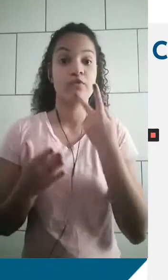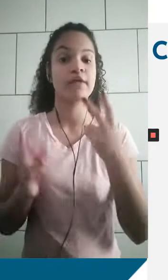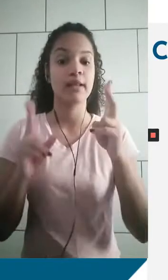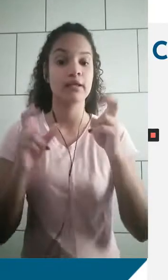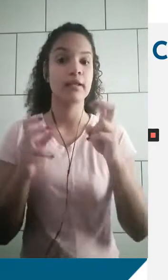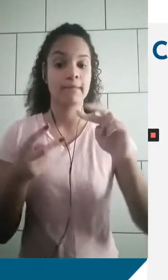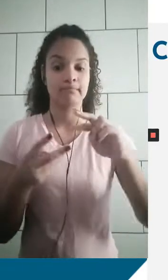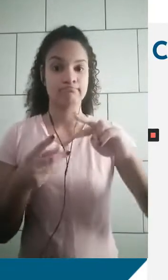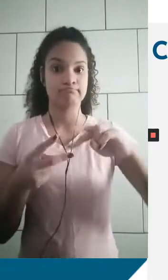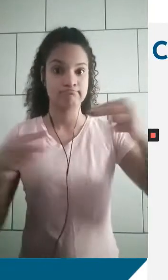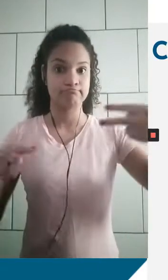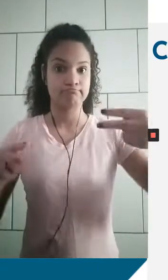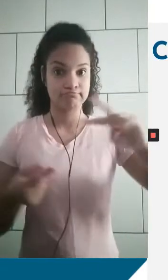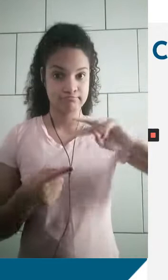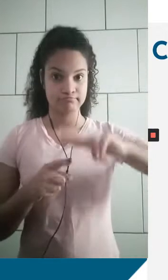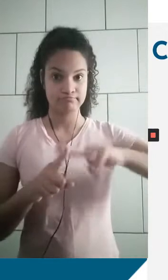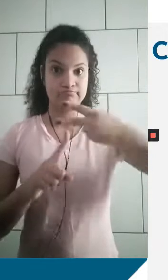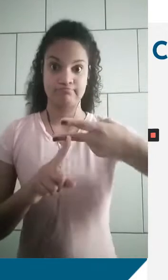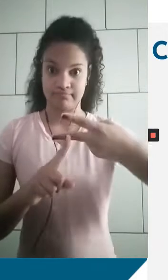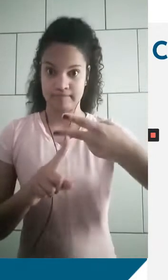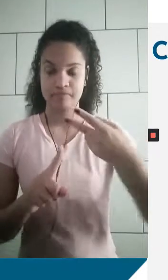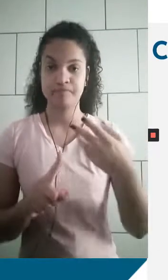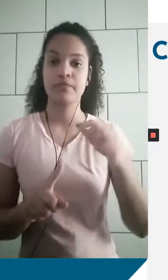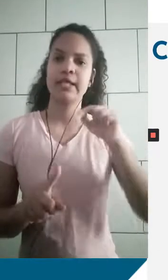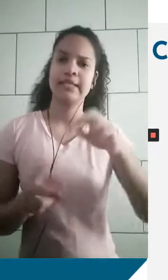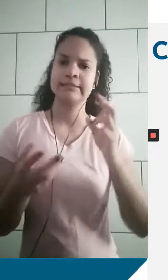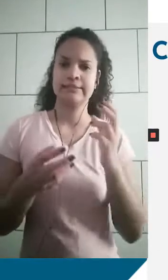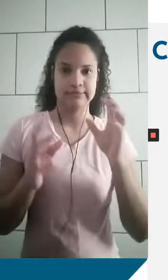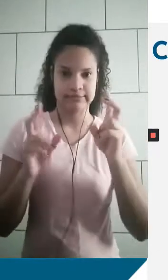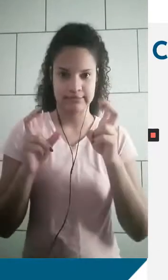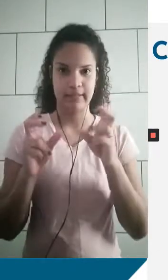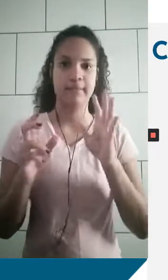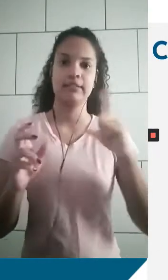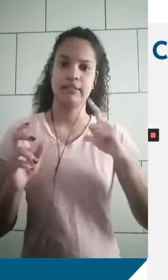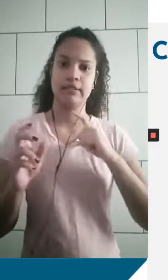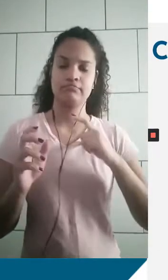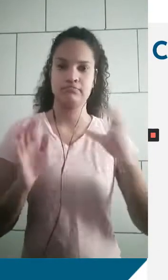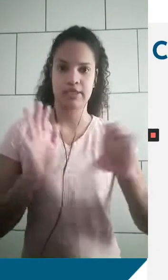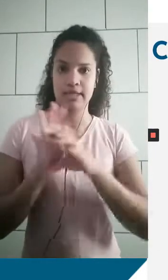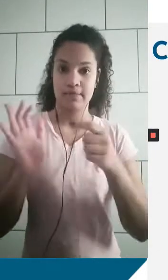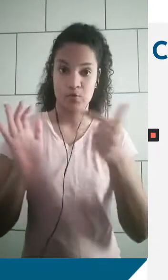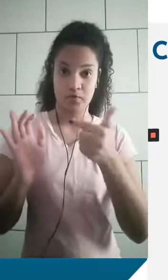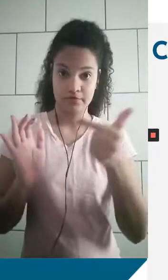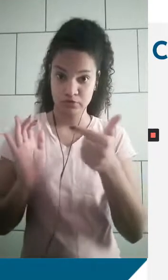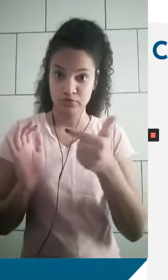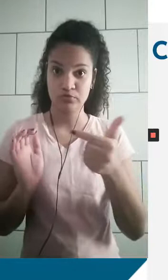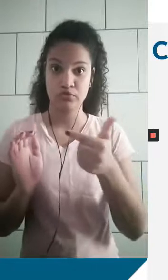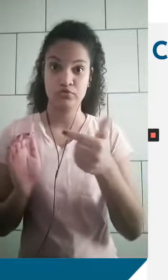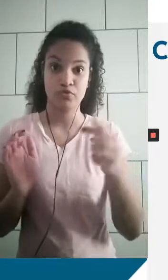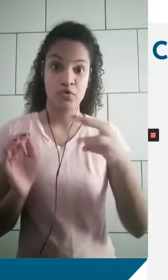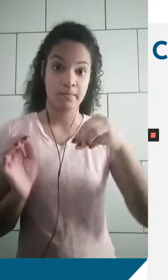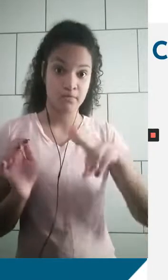a duplicação do DNA. Esse tema está aprofundado no capítulo 22